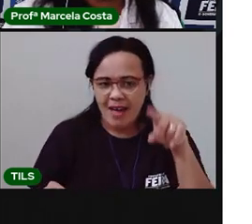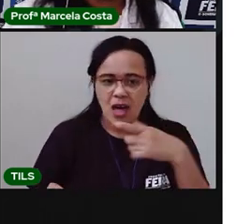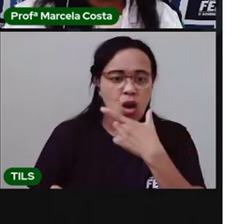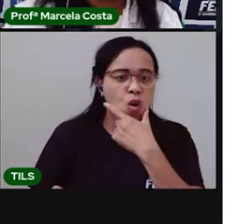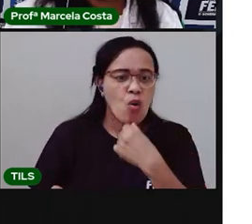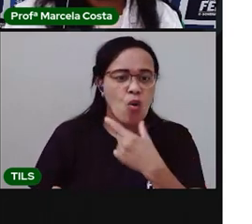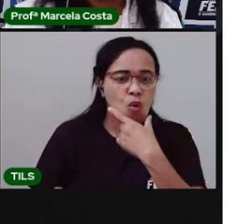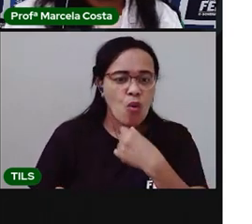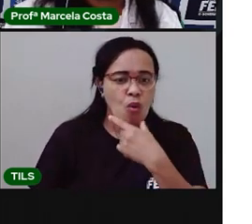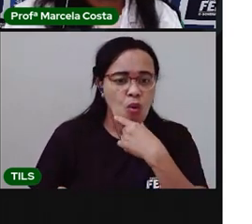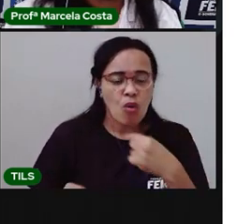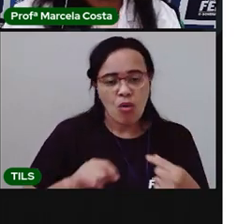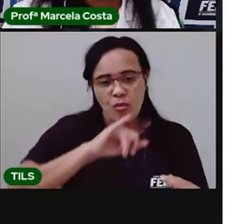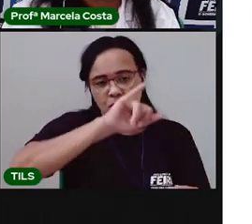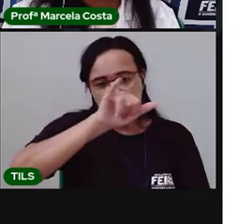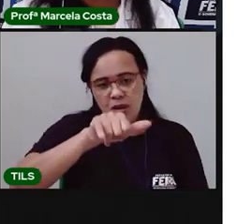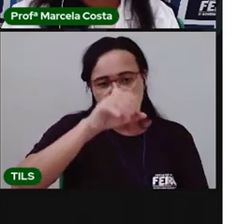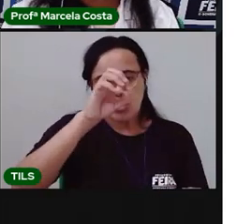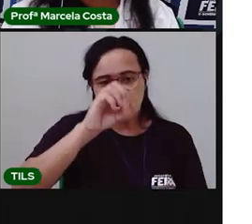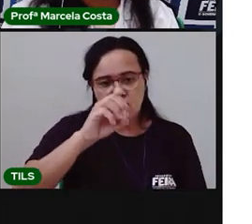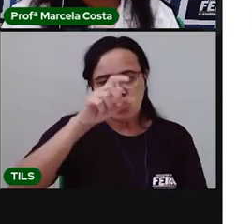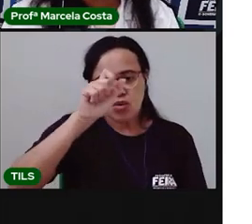Vamos procurar aqui onde é que está?